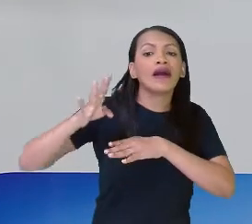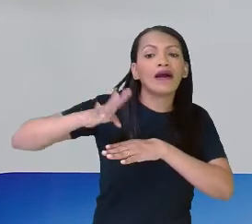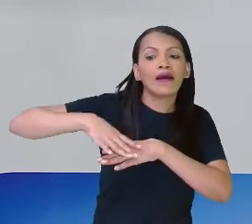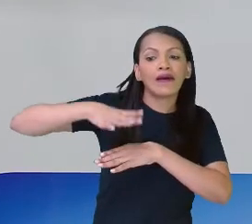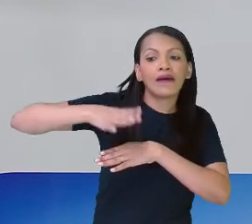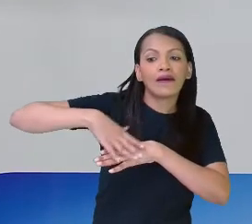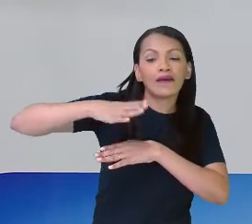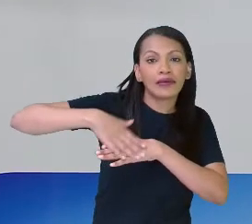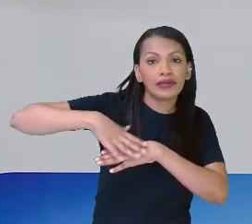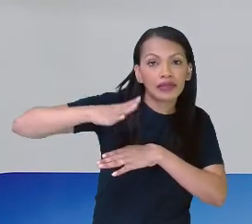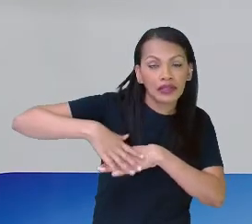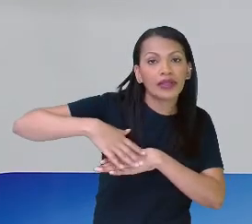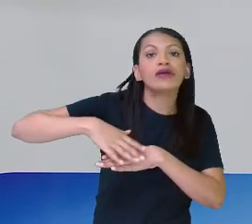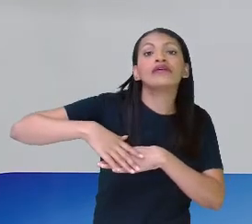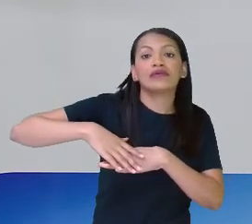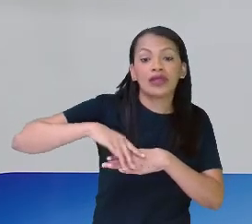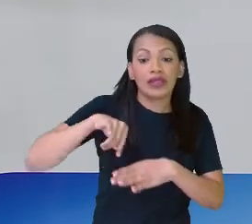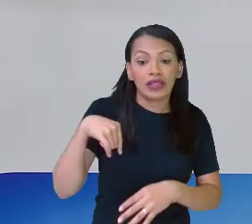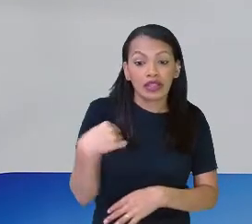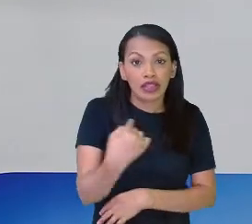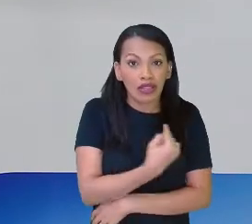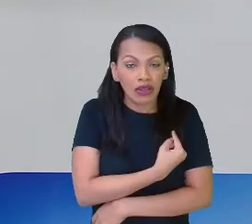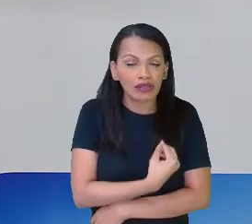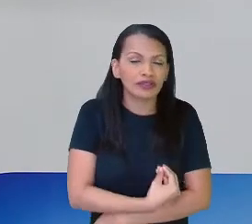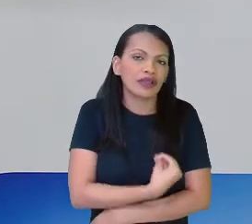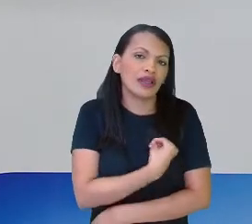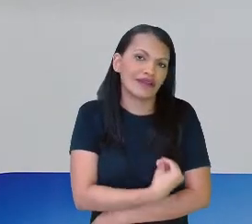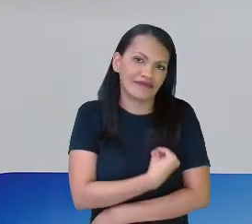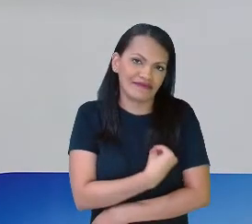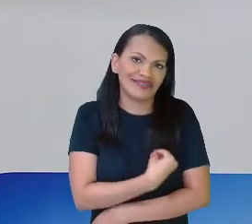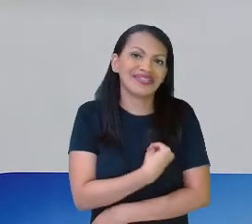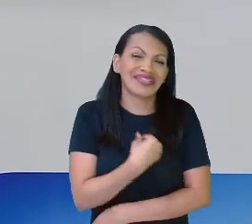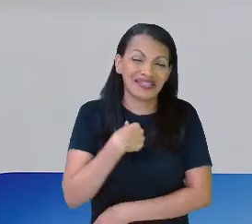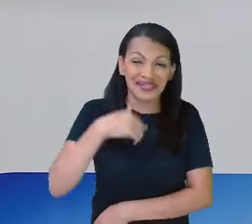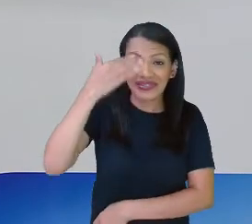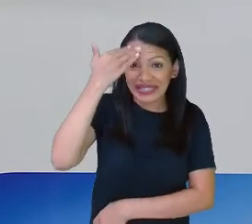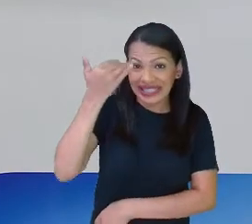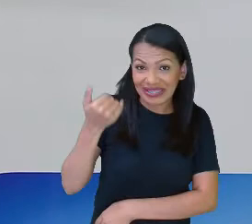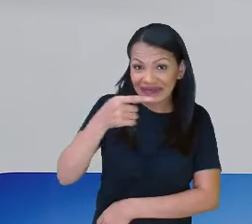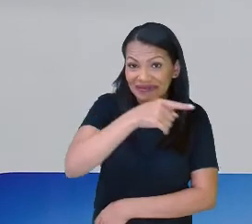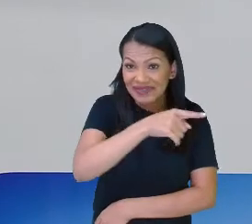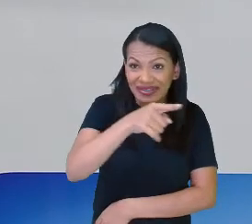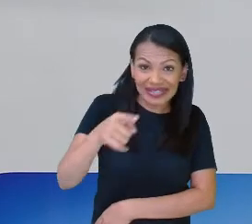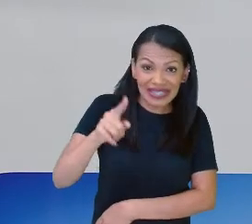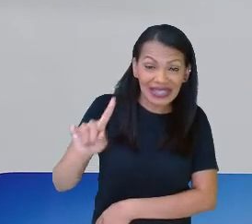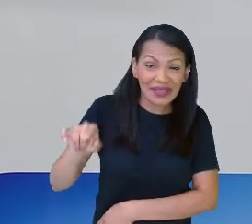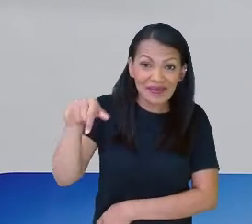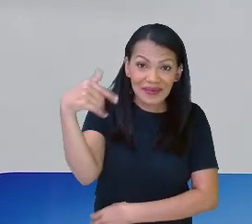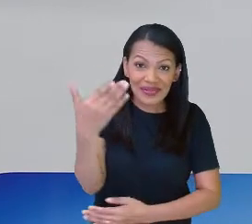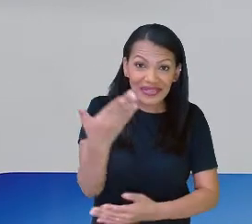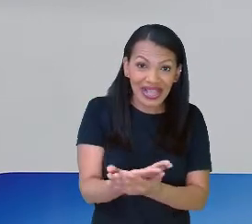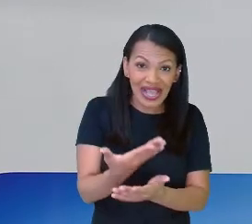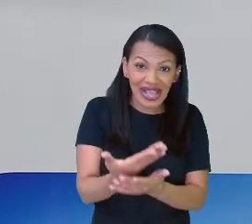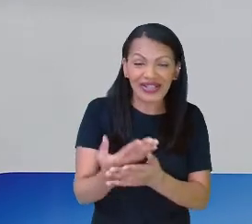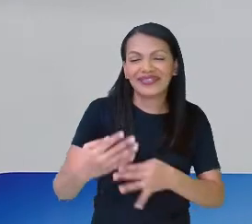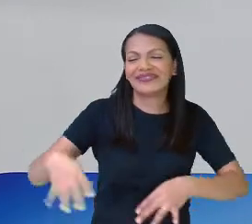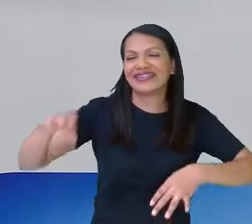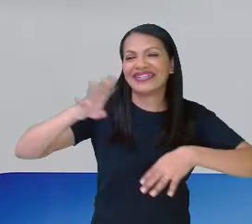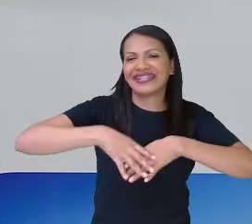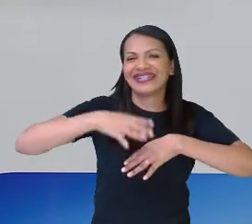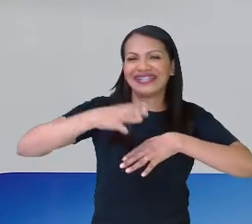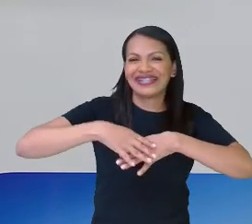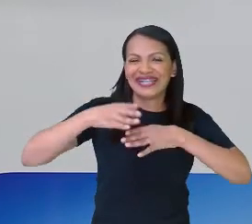está presente no nosso cotidiano, e eu tenho certeza que vocês, depois das aulas de matemática,